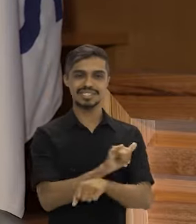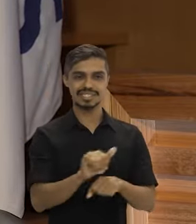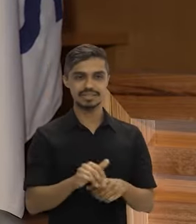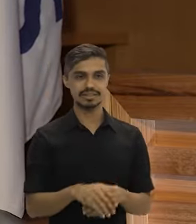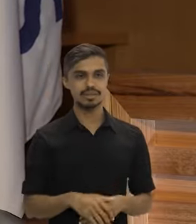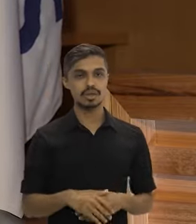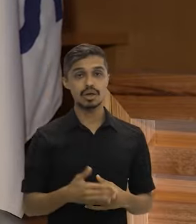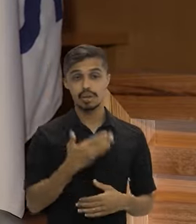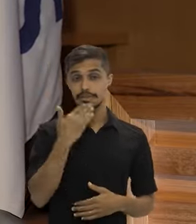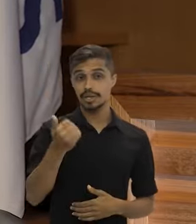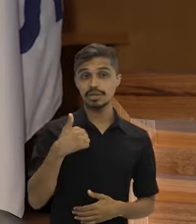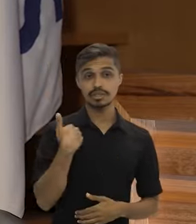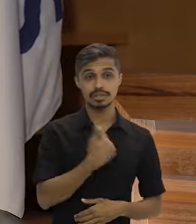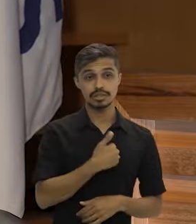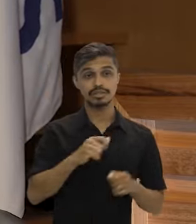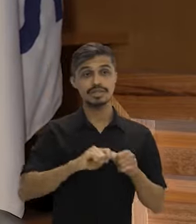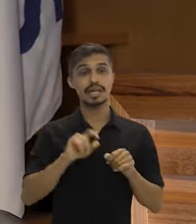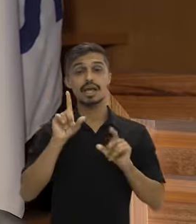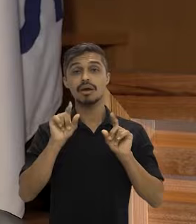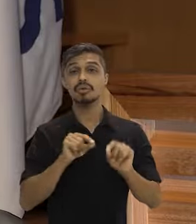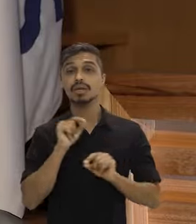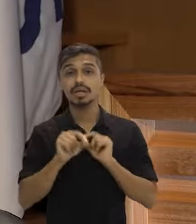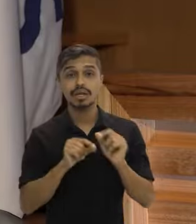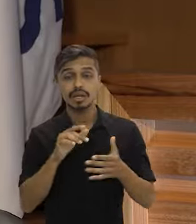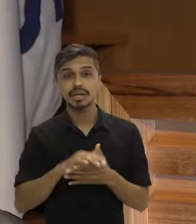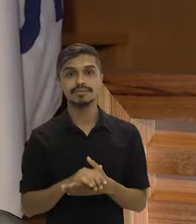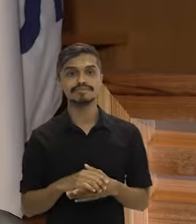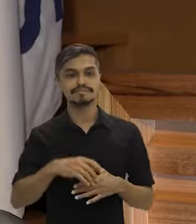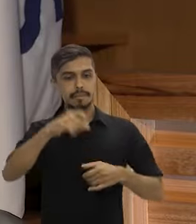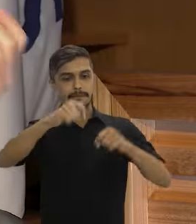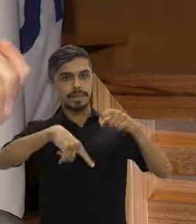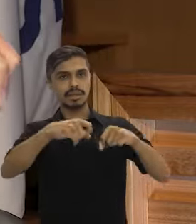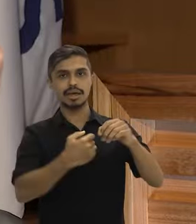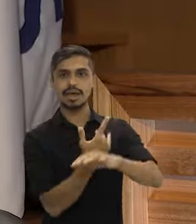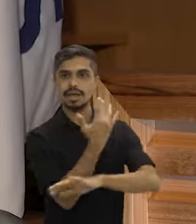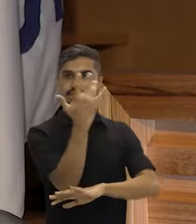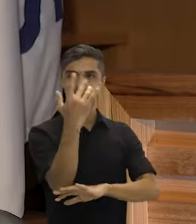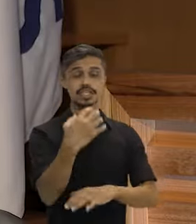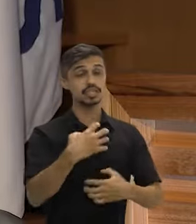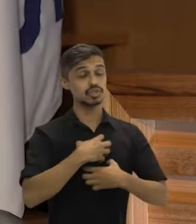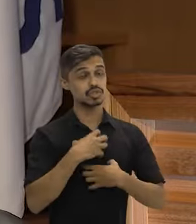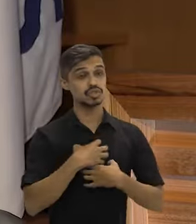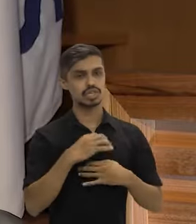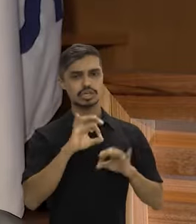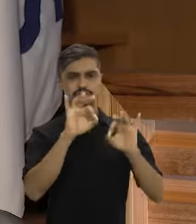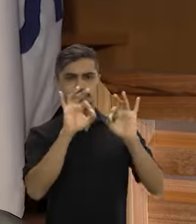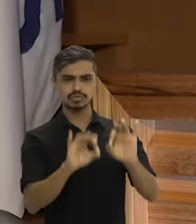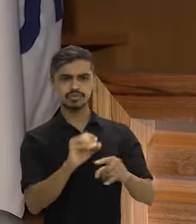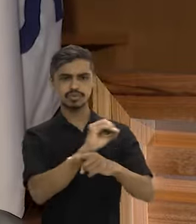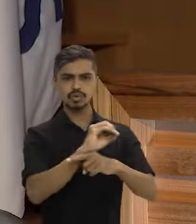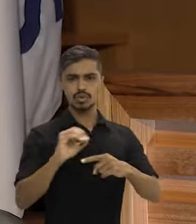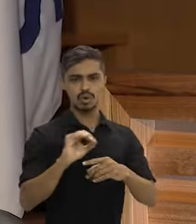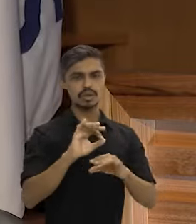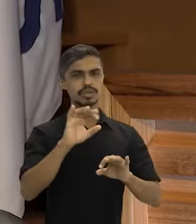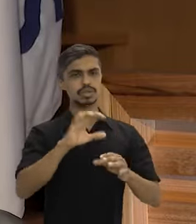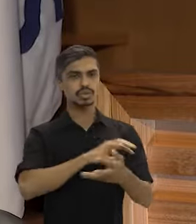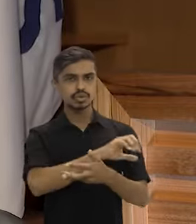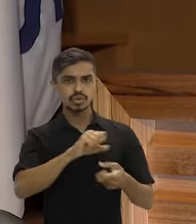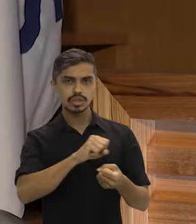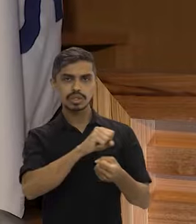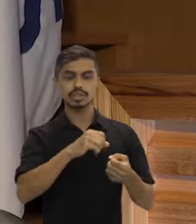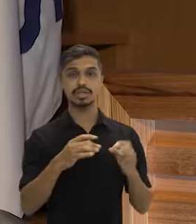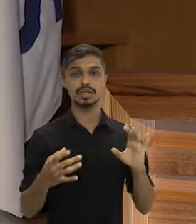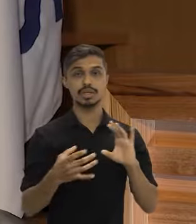O melhor que a gente pode fazer é plantar árvores. E se a gente fizer isso de forma orgânica, sustentável,